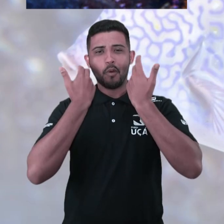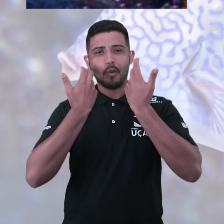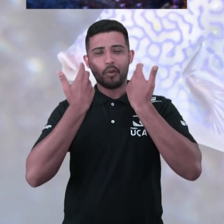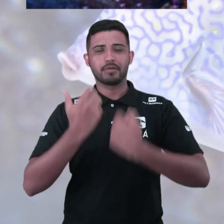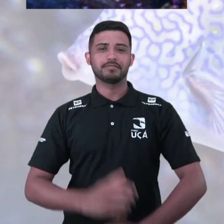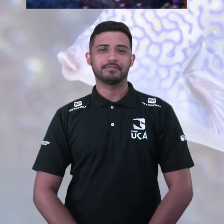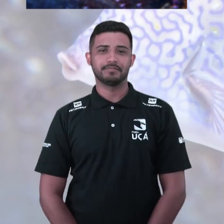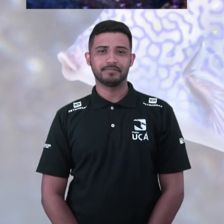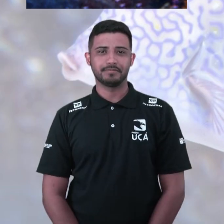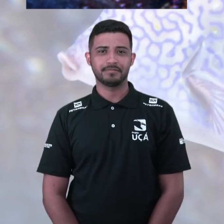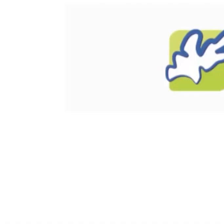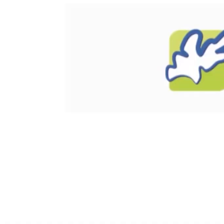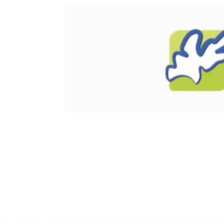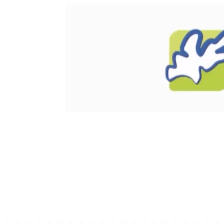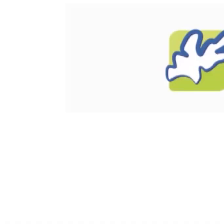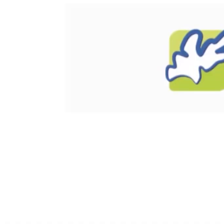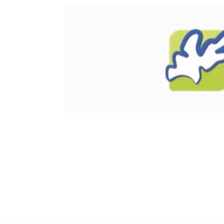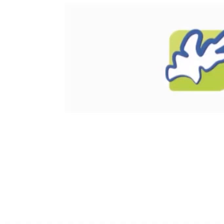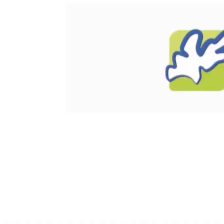internas na sua boca.